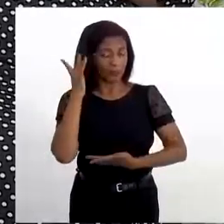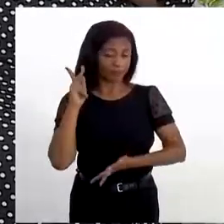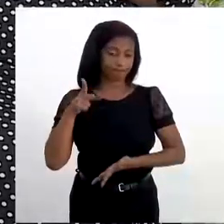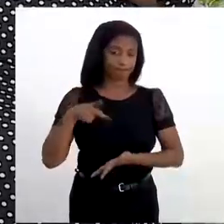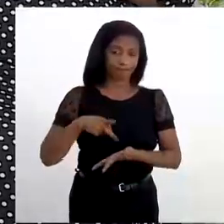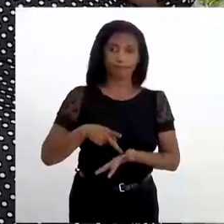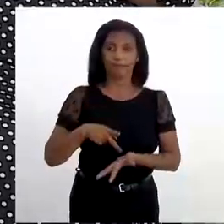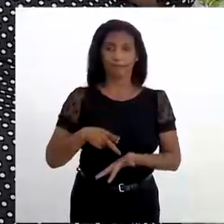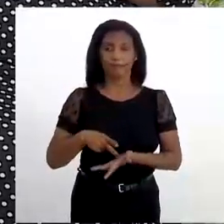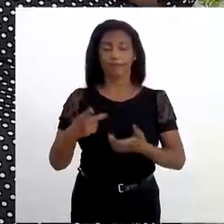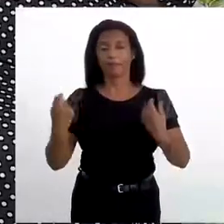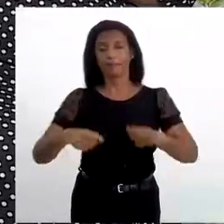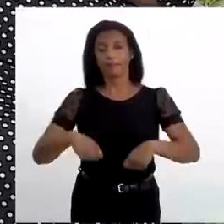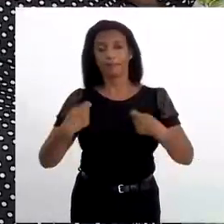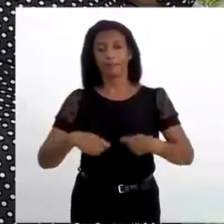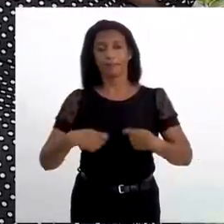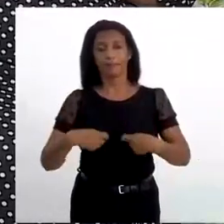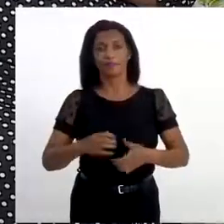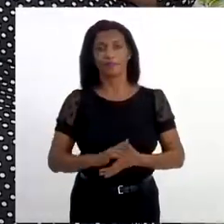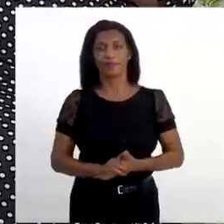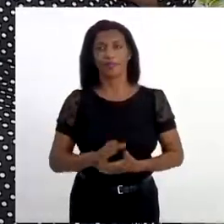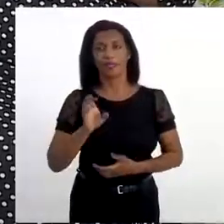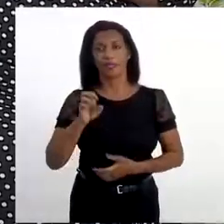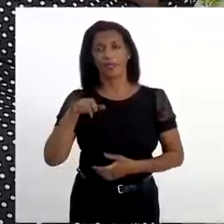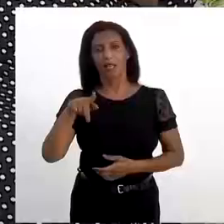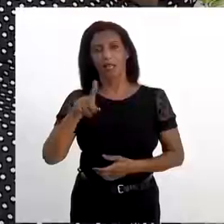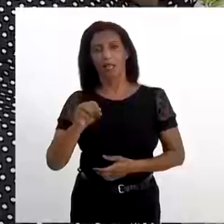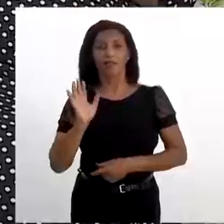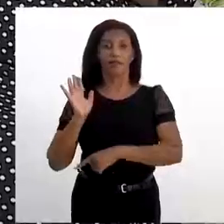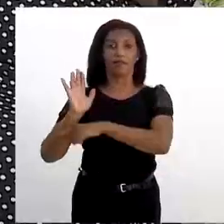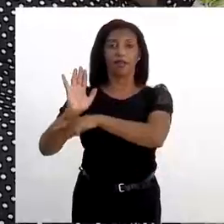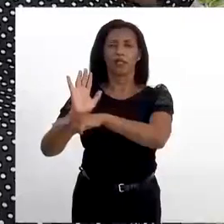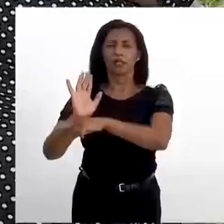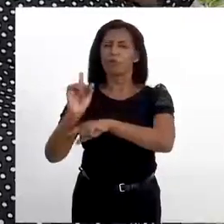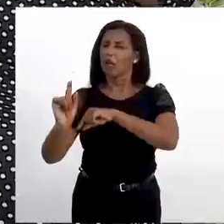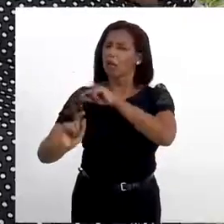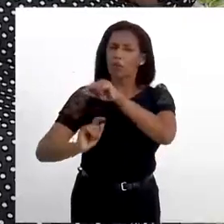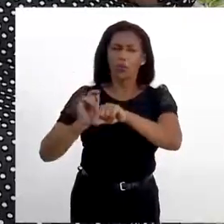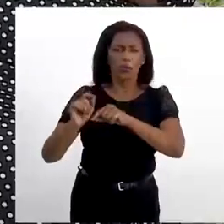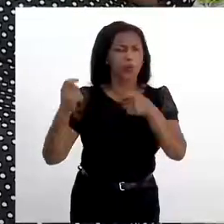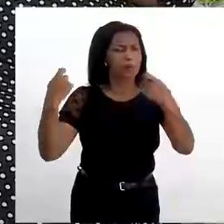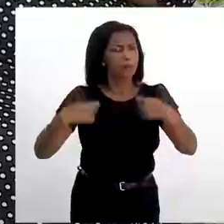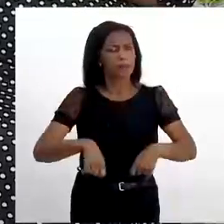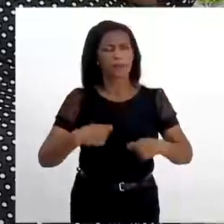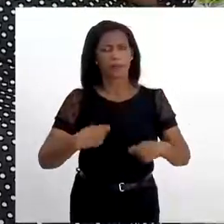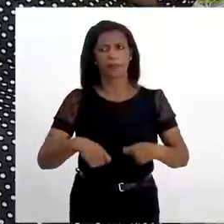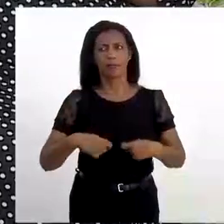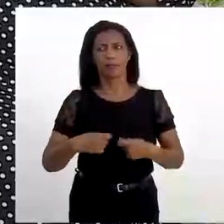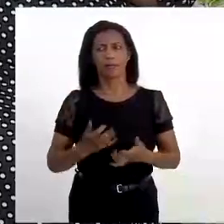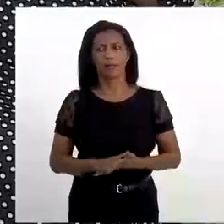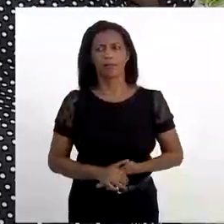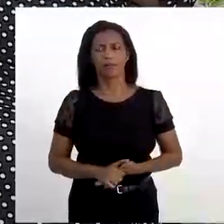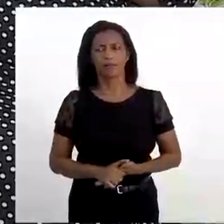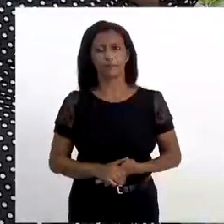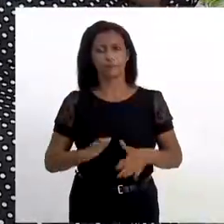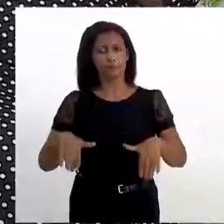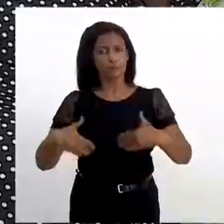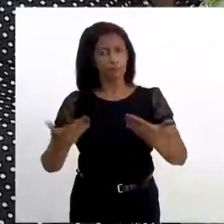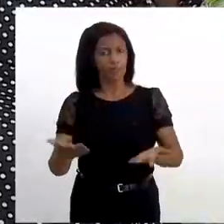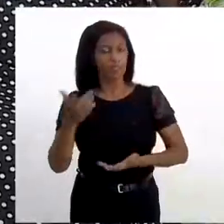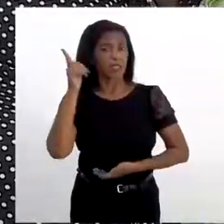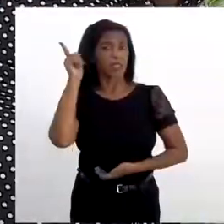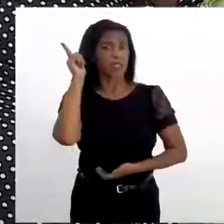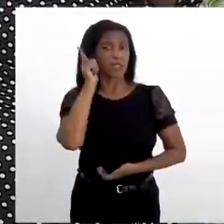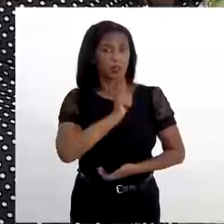Então, eu acho que é realmente preciso. E a Expo Religião vai ajudar no que for possível para